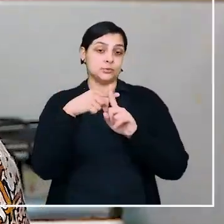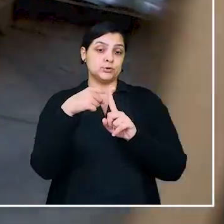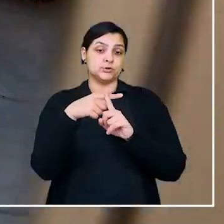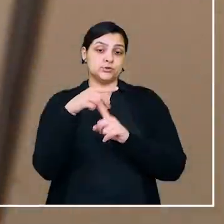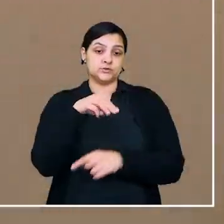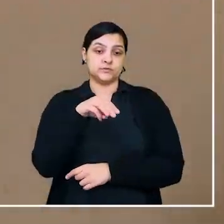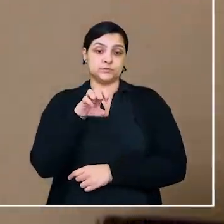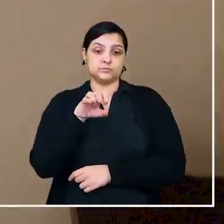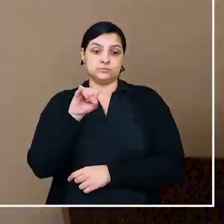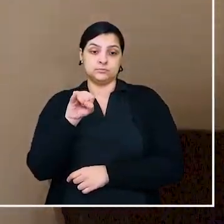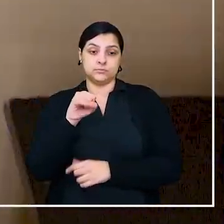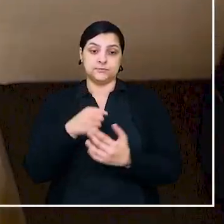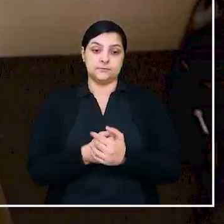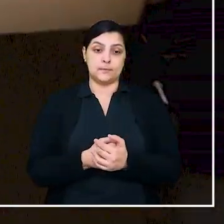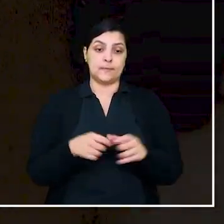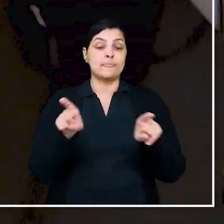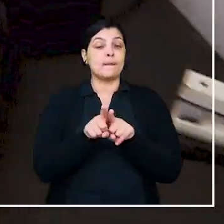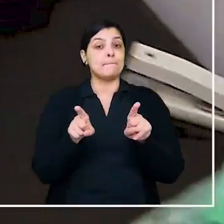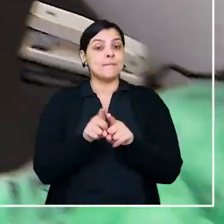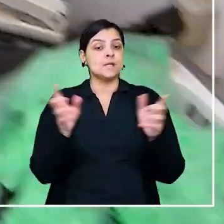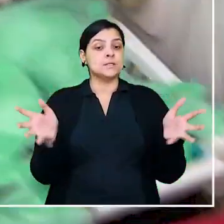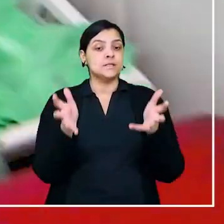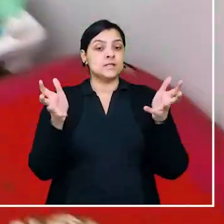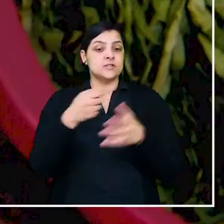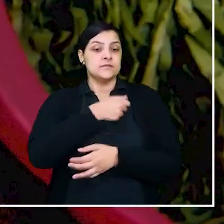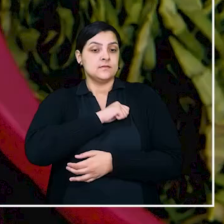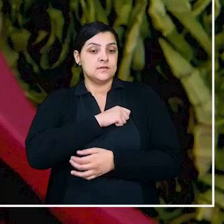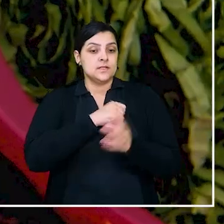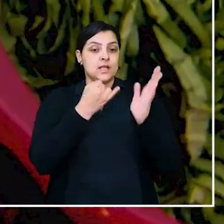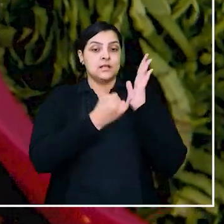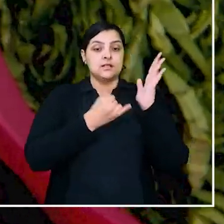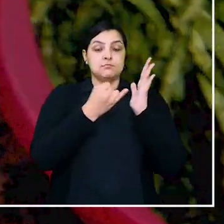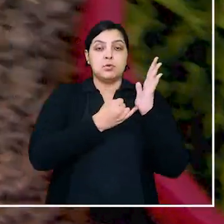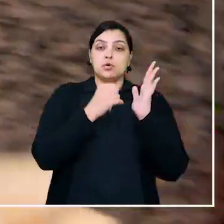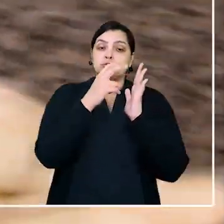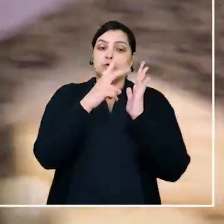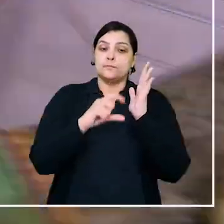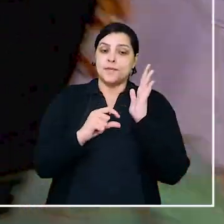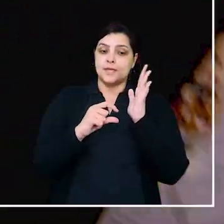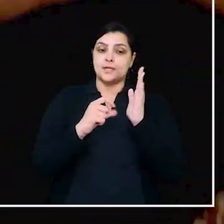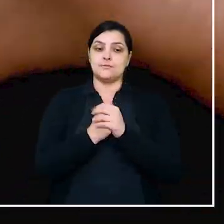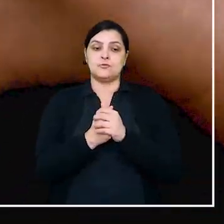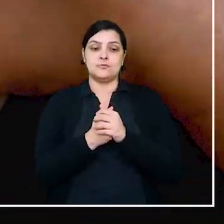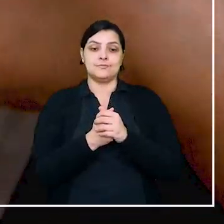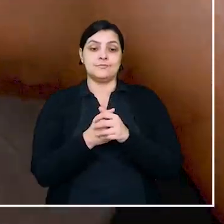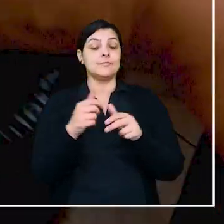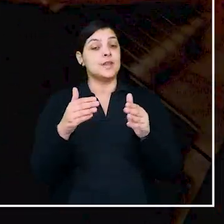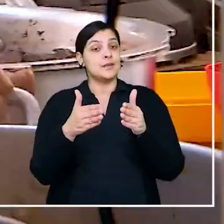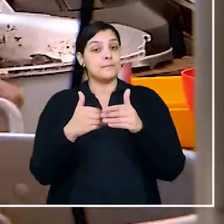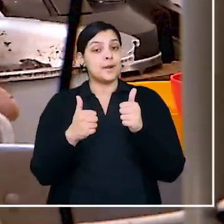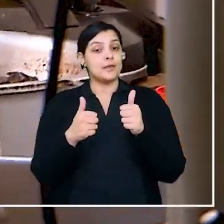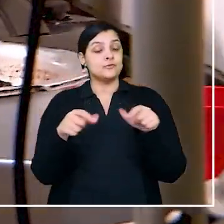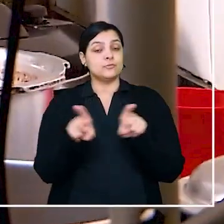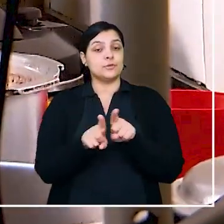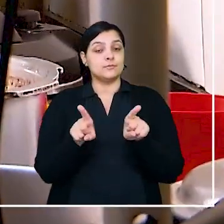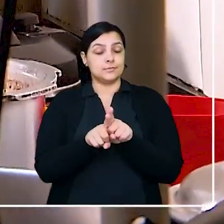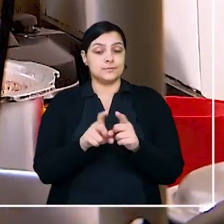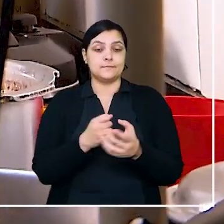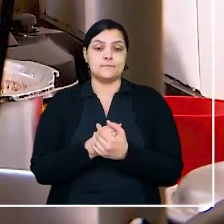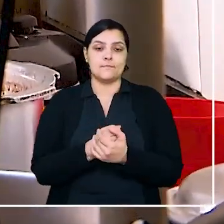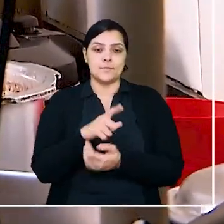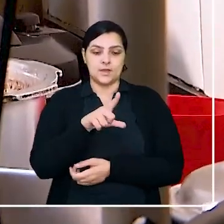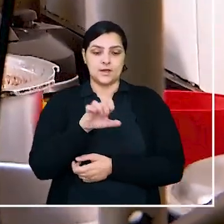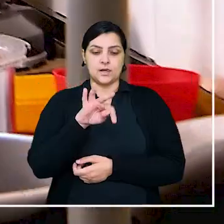do MEI. Também são concedidos incentivos fiscais, tributos reduzidos e acesso ao crédito. Mas para a